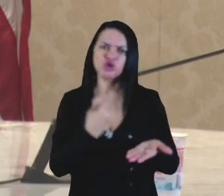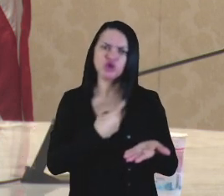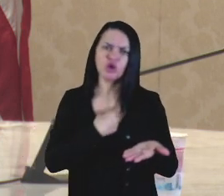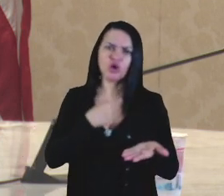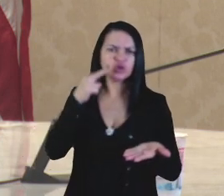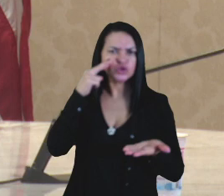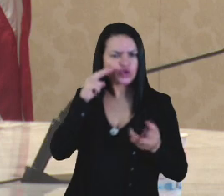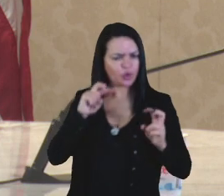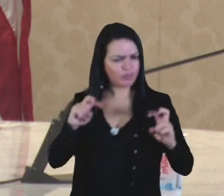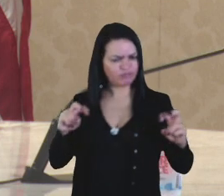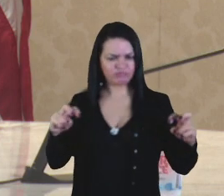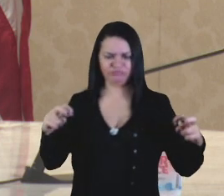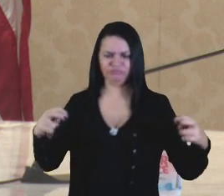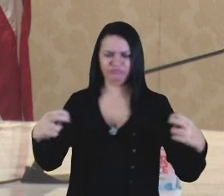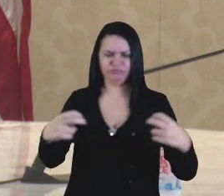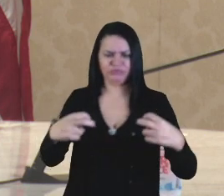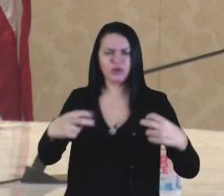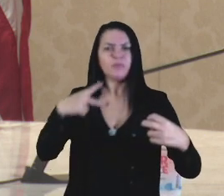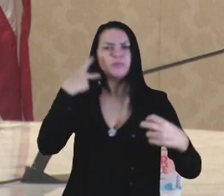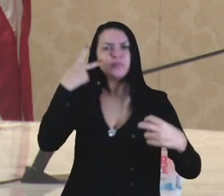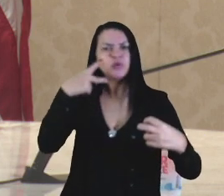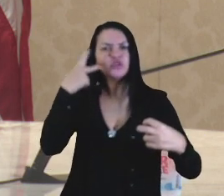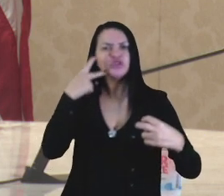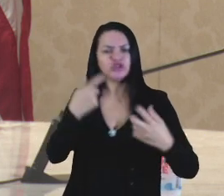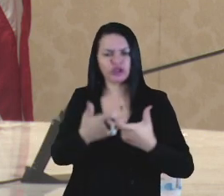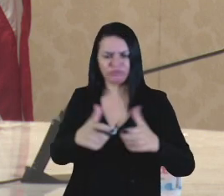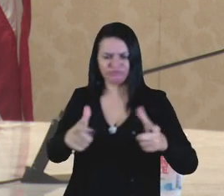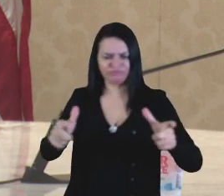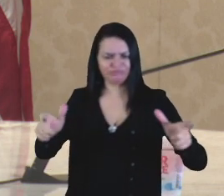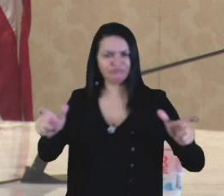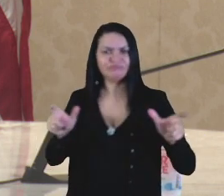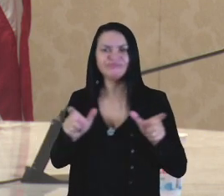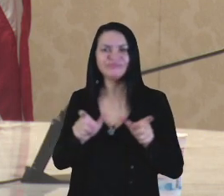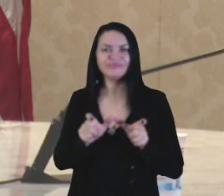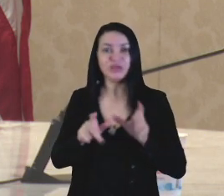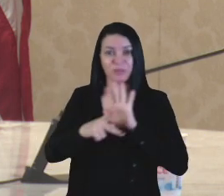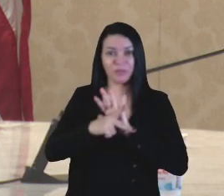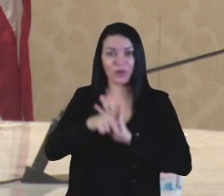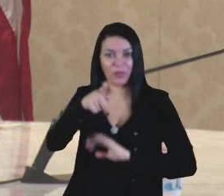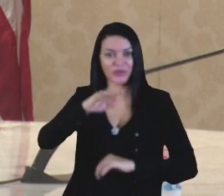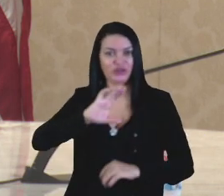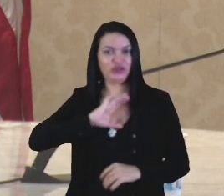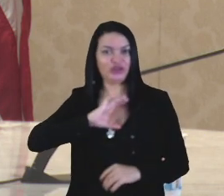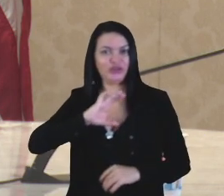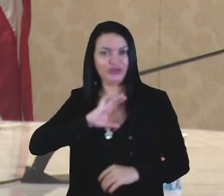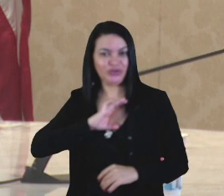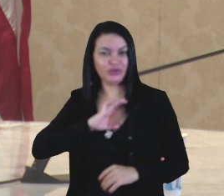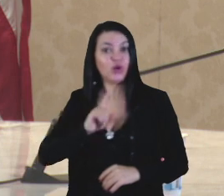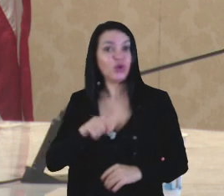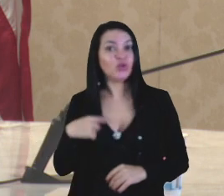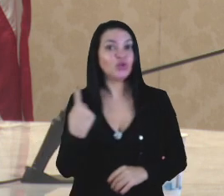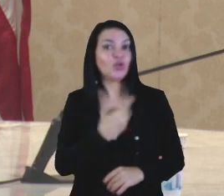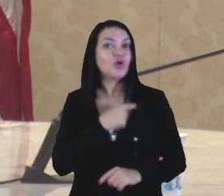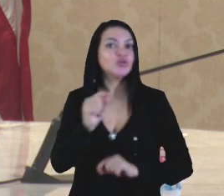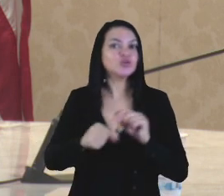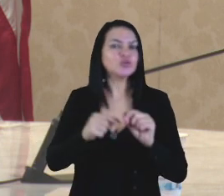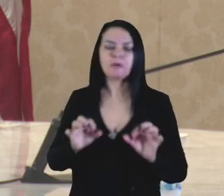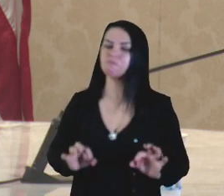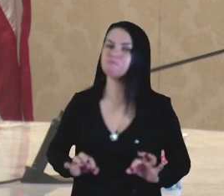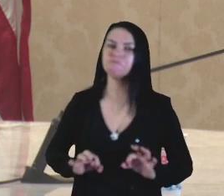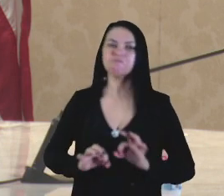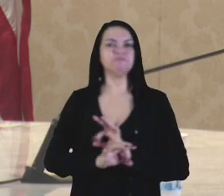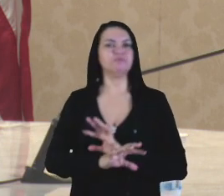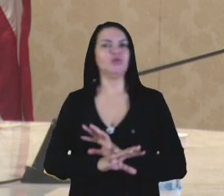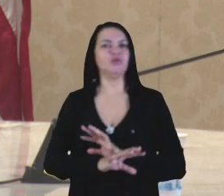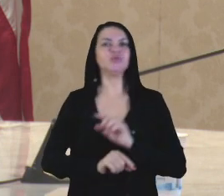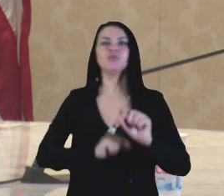essa reunião política ampla, universal, aqui da cidade de Caxias, nós estamos dando cumprimento